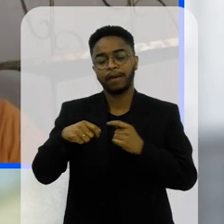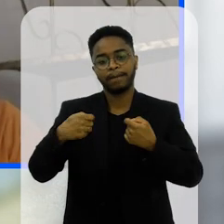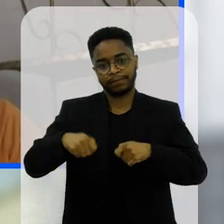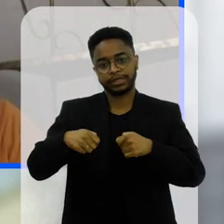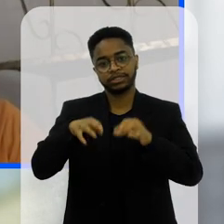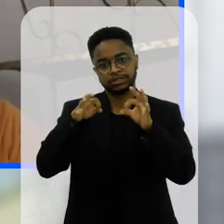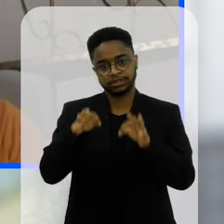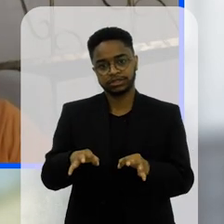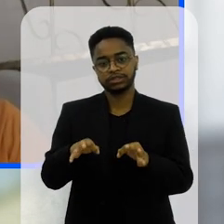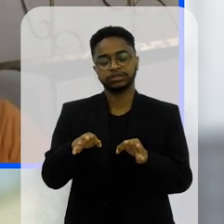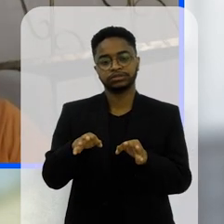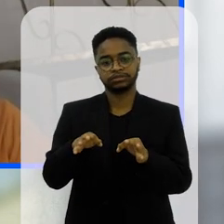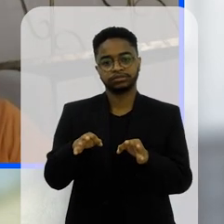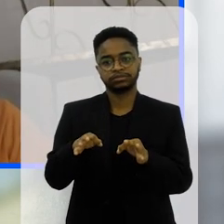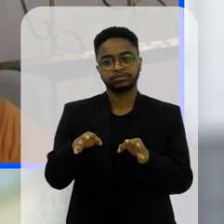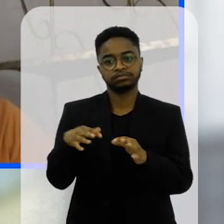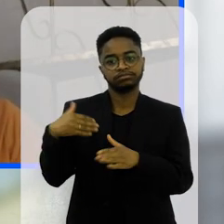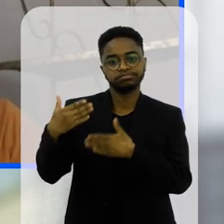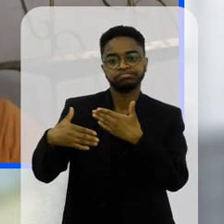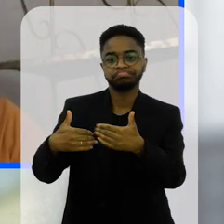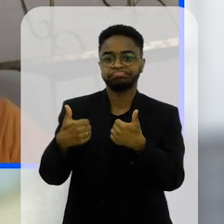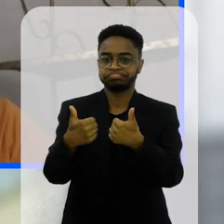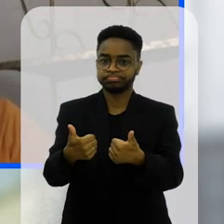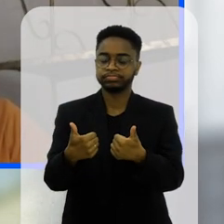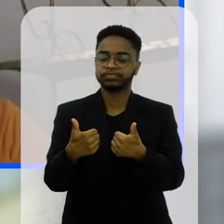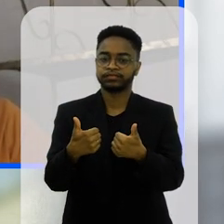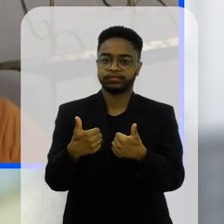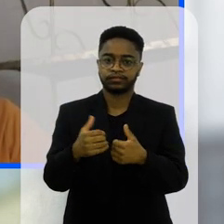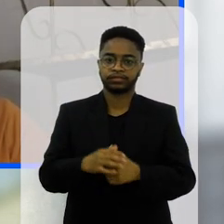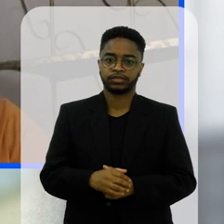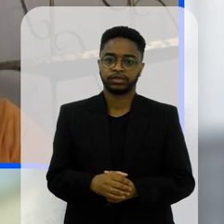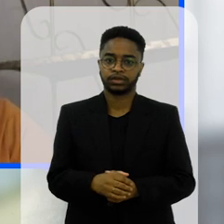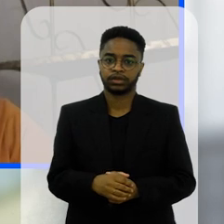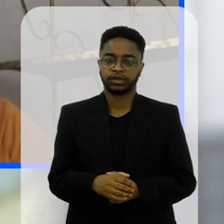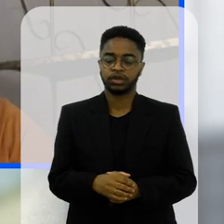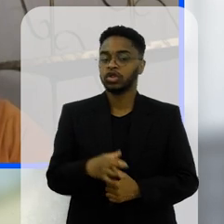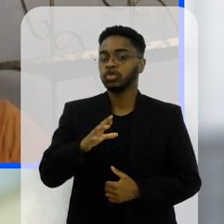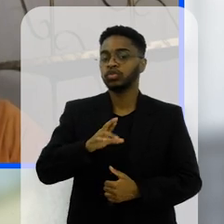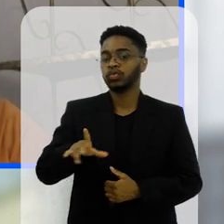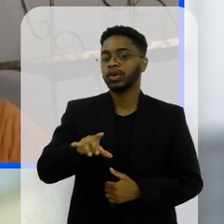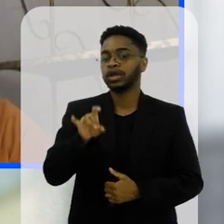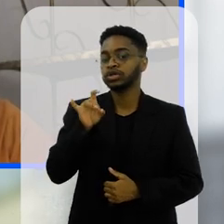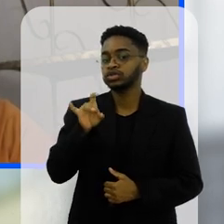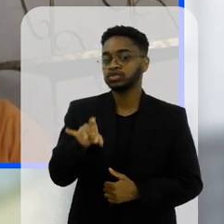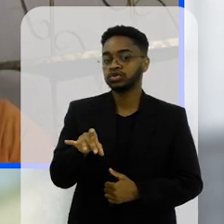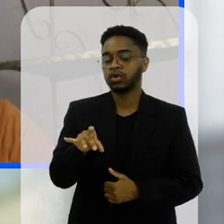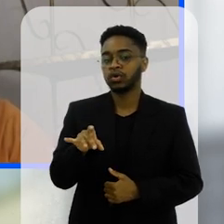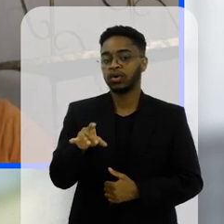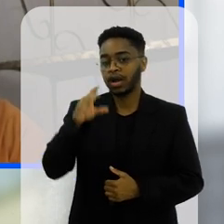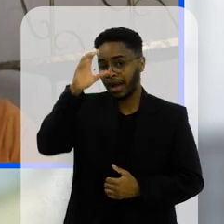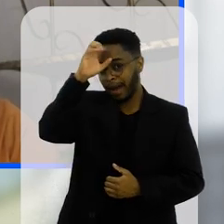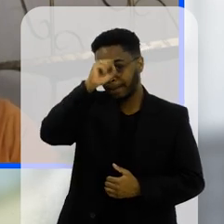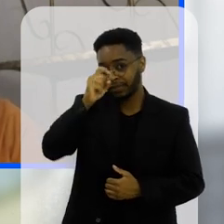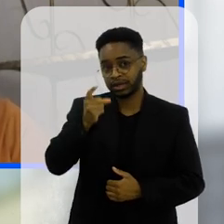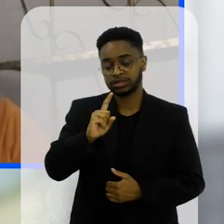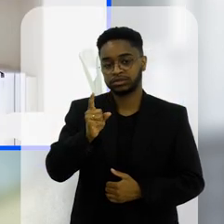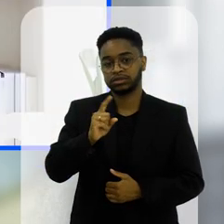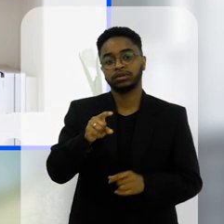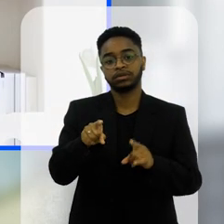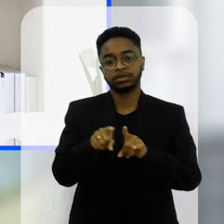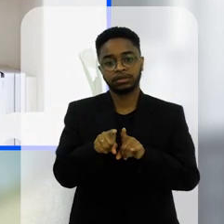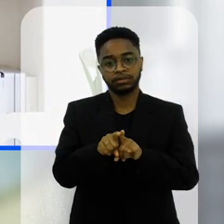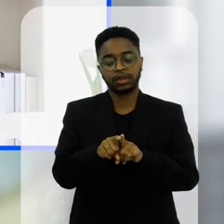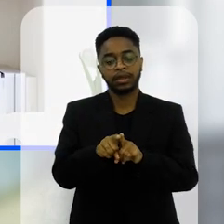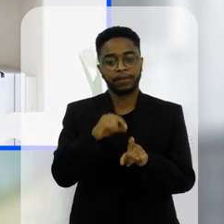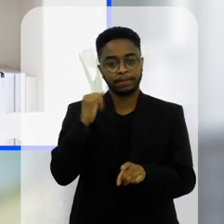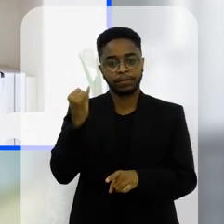né a gente precisa disso para desenvolvimento pleno né como um todo não só em relação a aprendizagem então eu